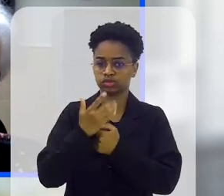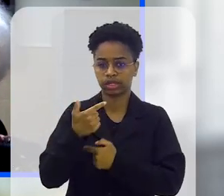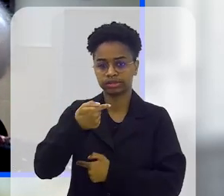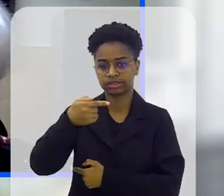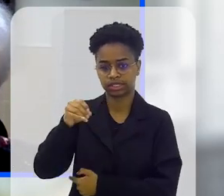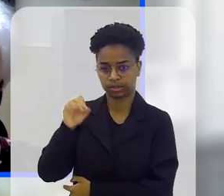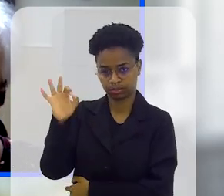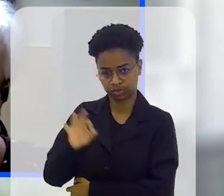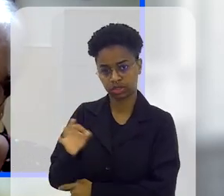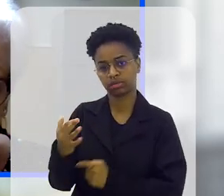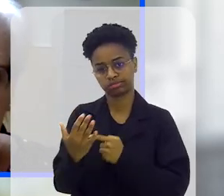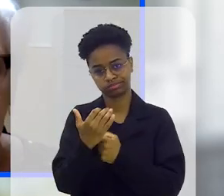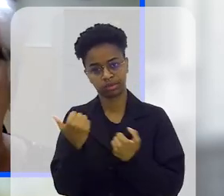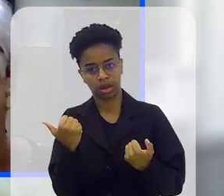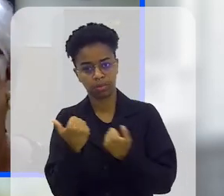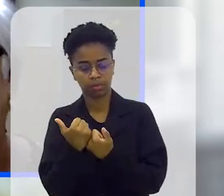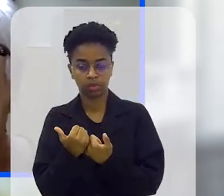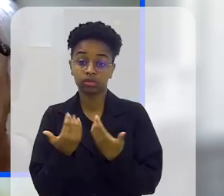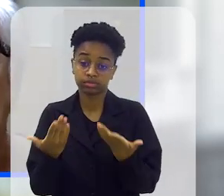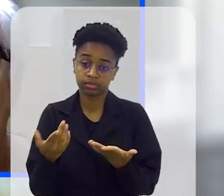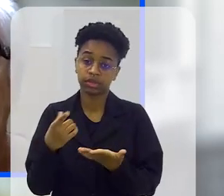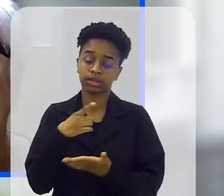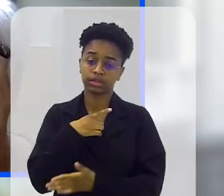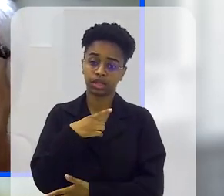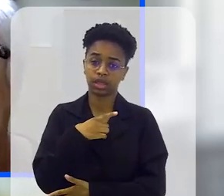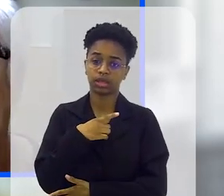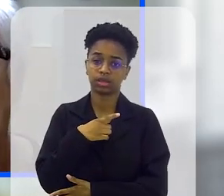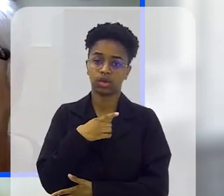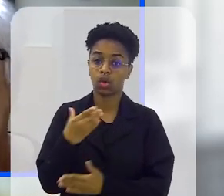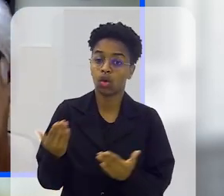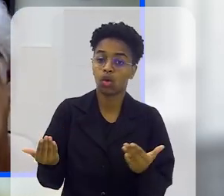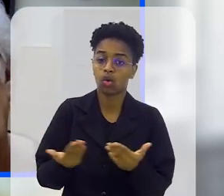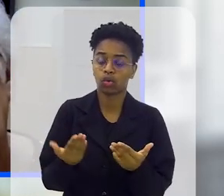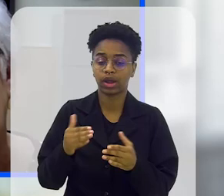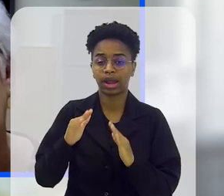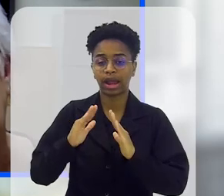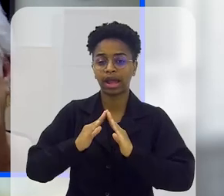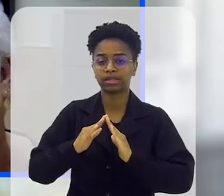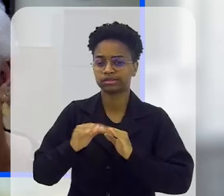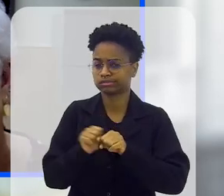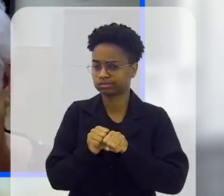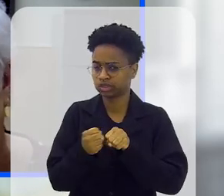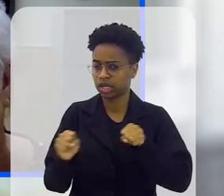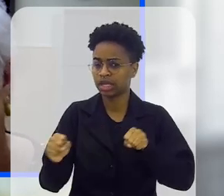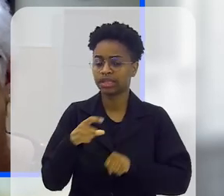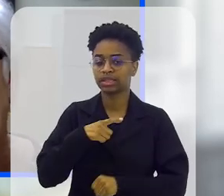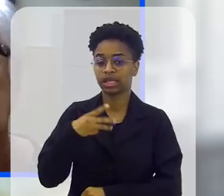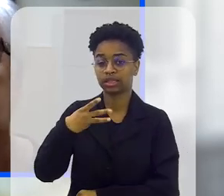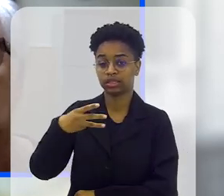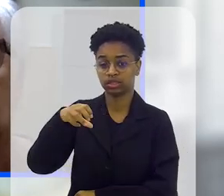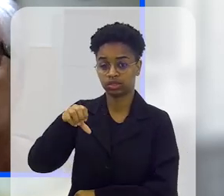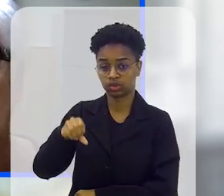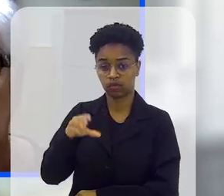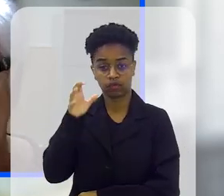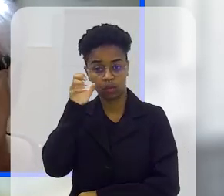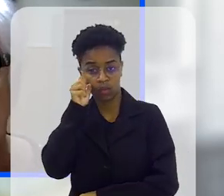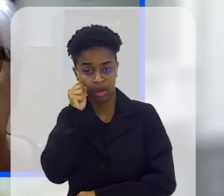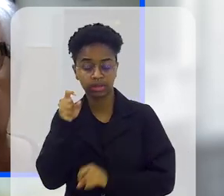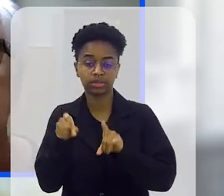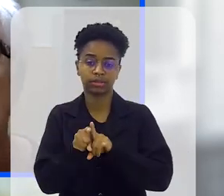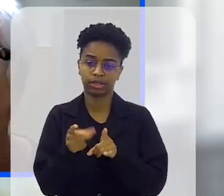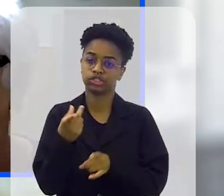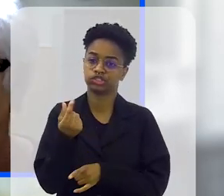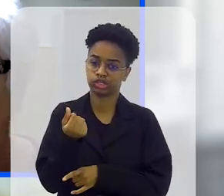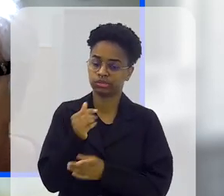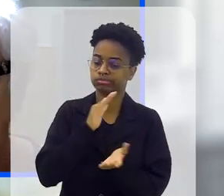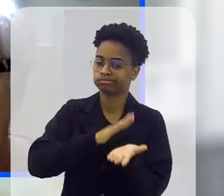70%, porque a gente tem, hoje, a casa é bem grande, nós temos 39 suítes, as